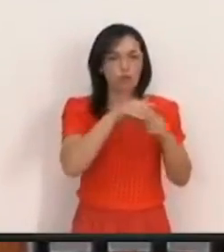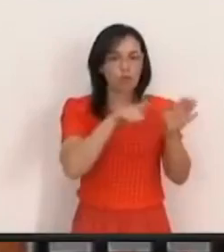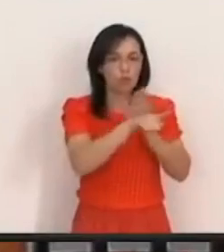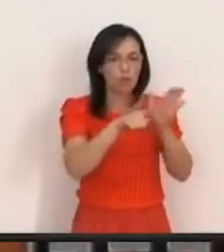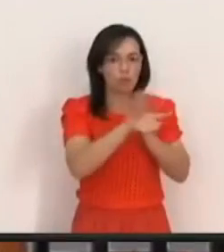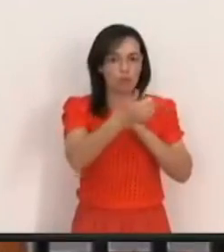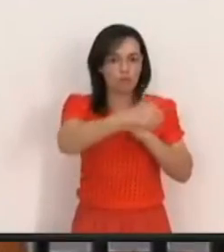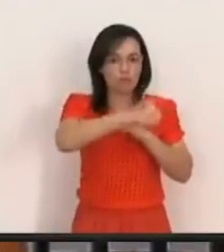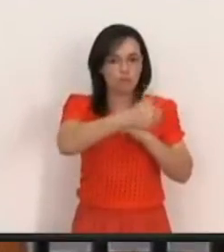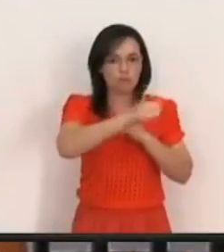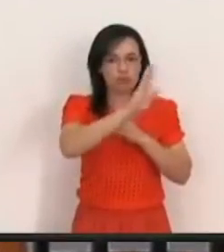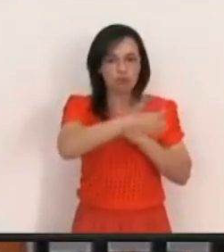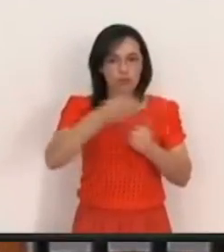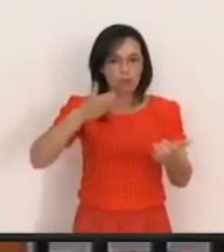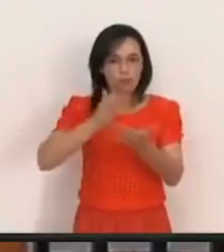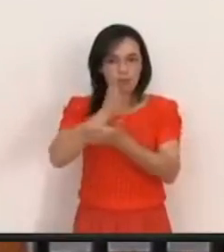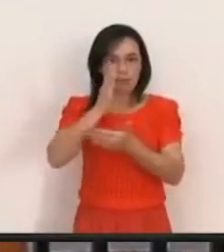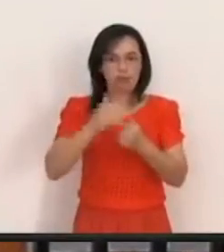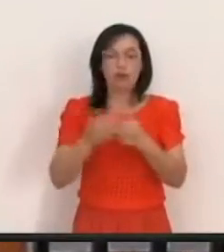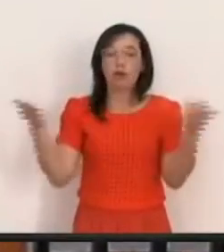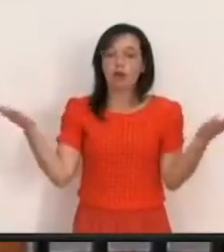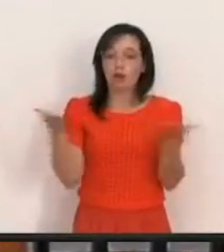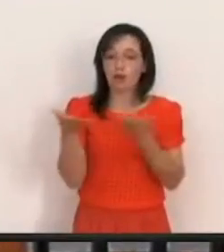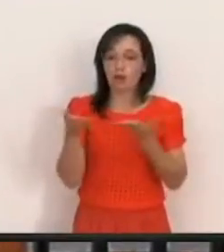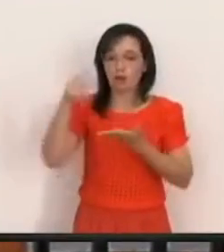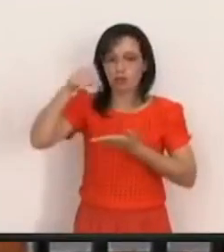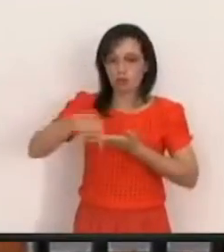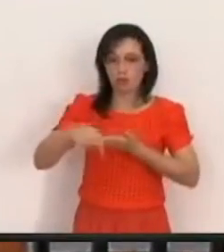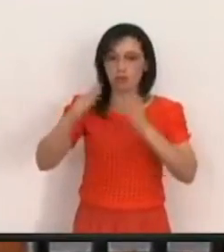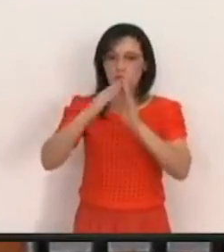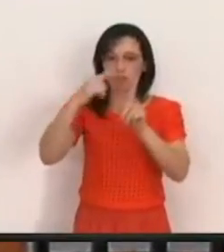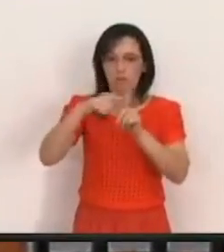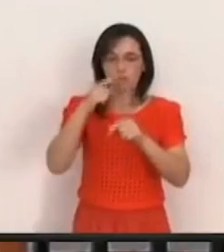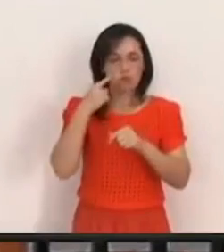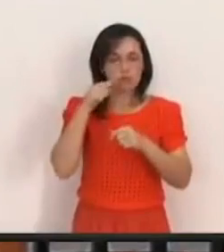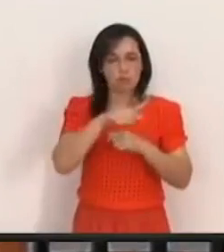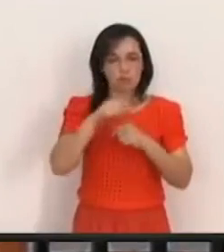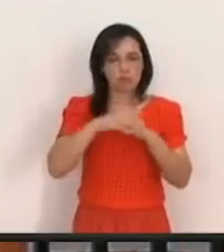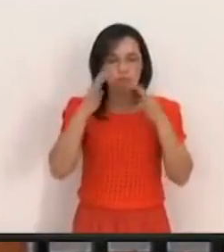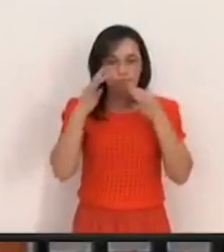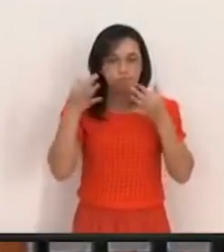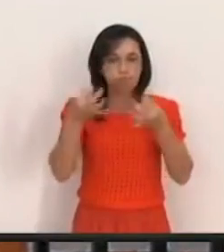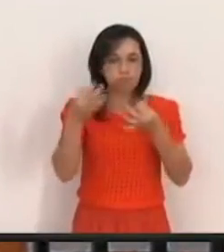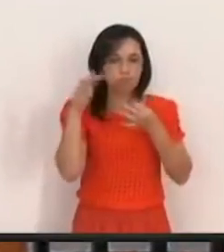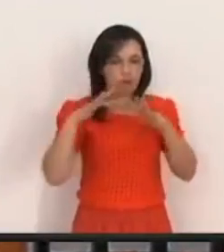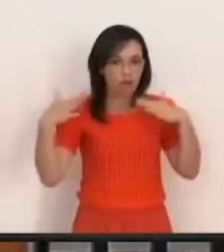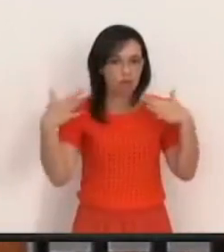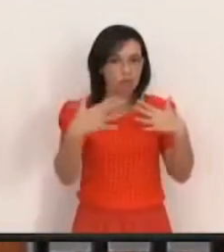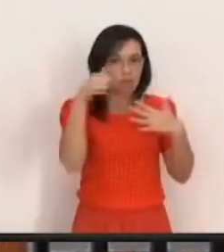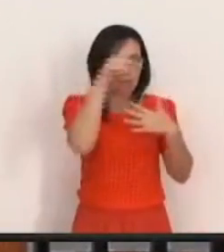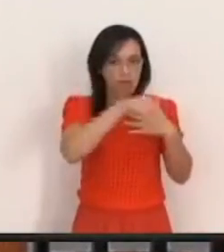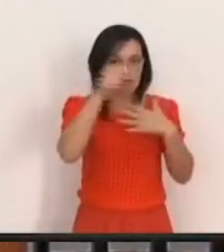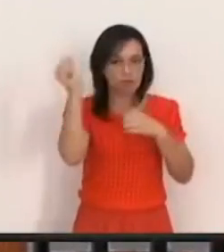sido aprovado No concílio Cabe agora A igreja local Reconhecer publicamente ele Como um ministro